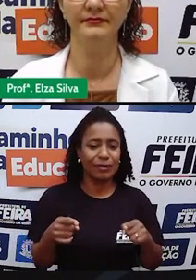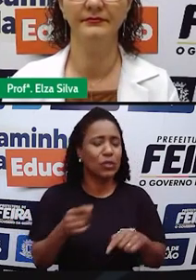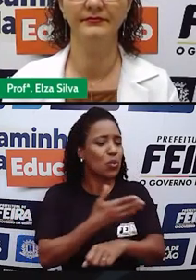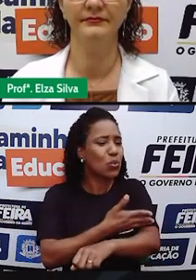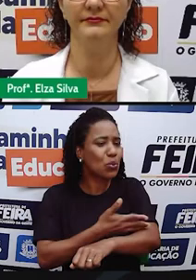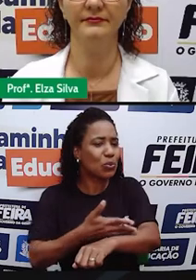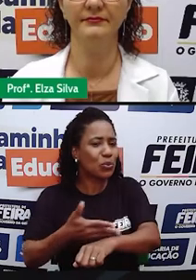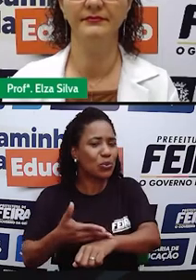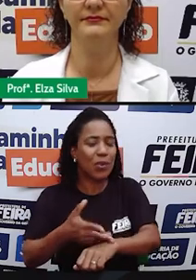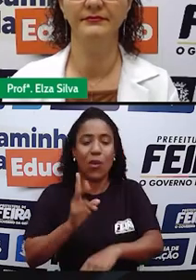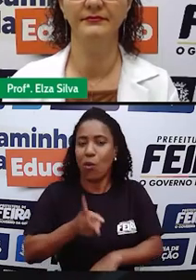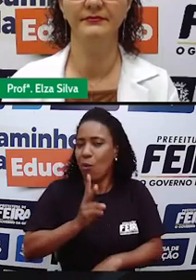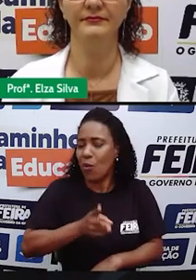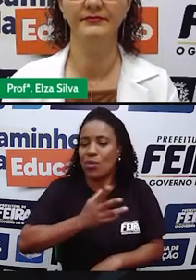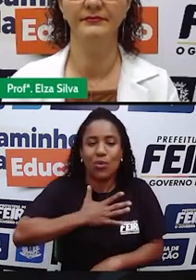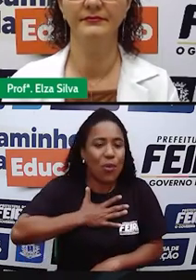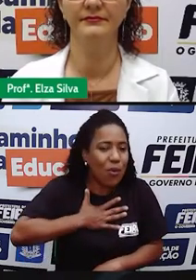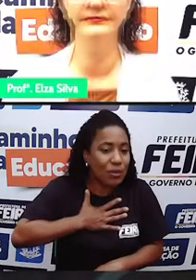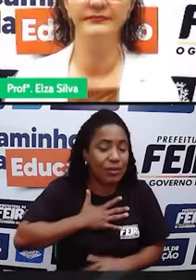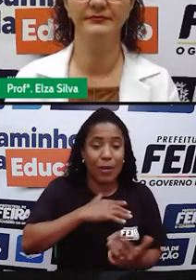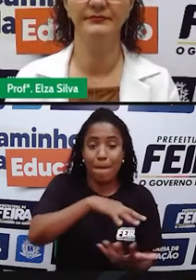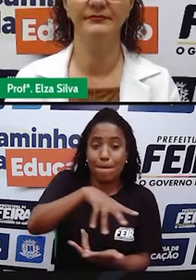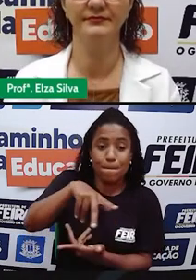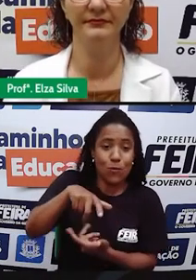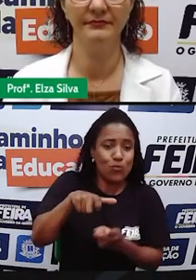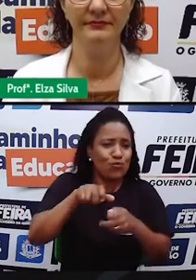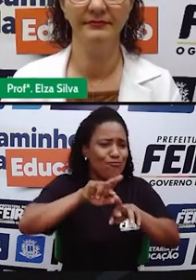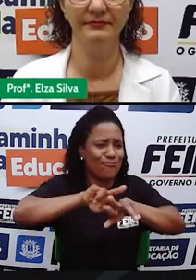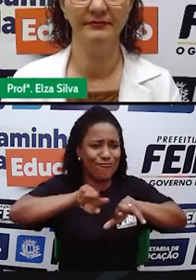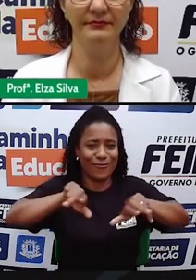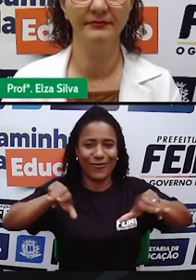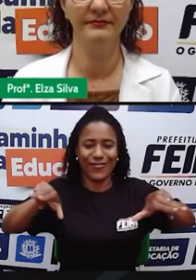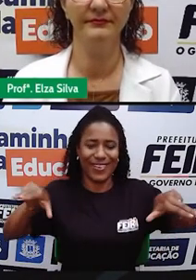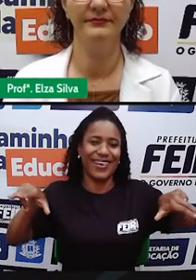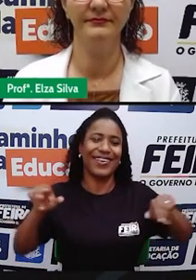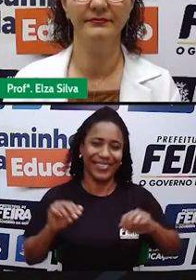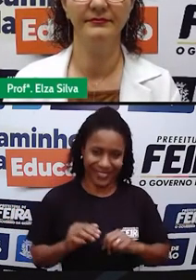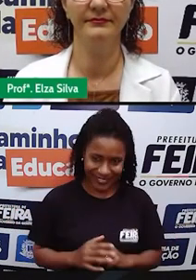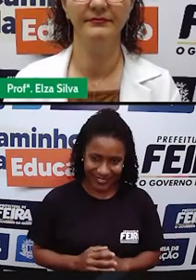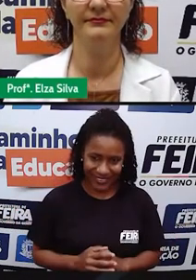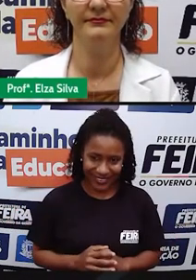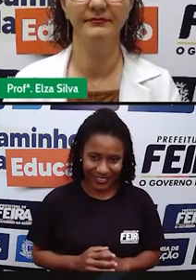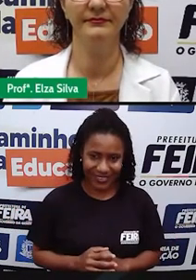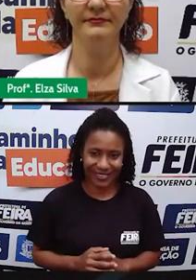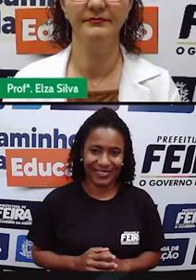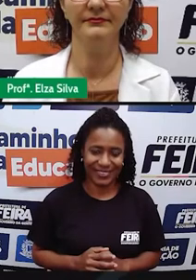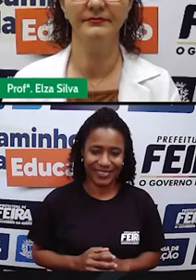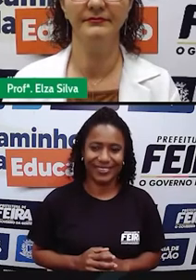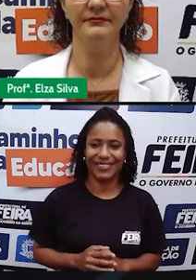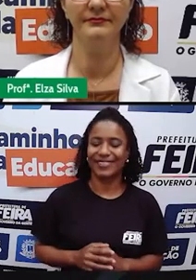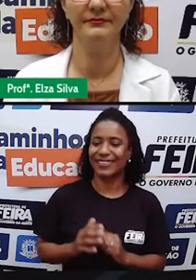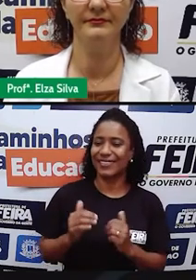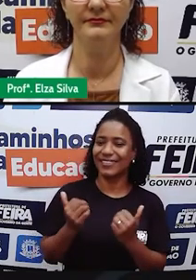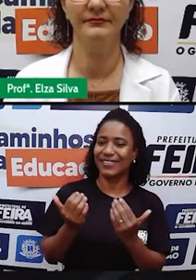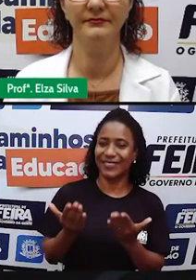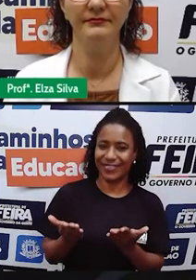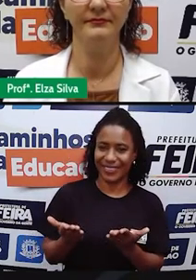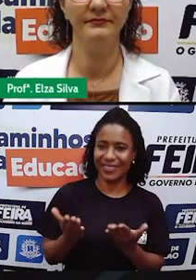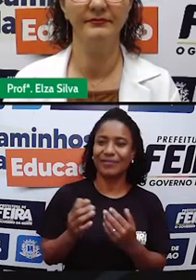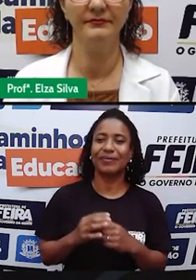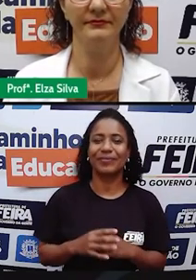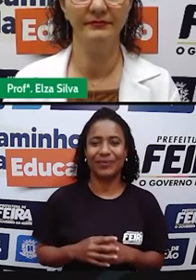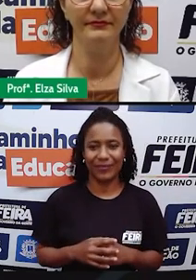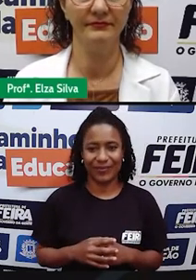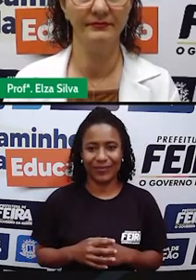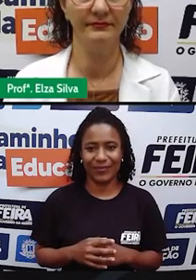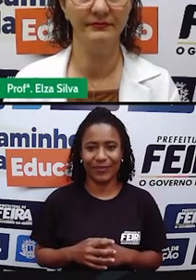tantas que existem pelo mundo afora. And today we will have a ticket. Do you know